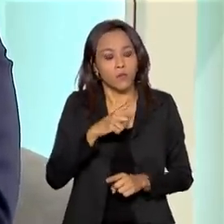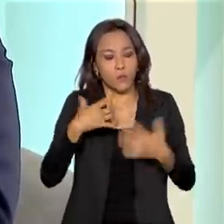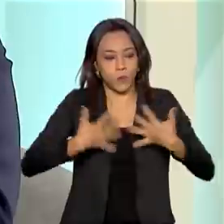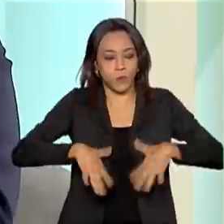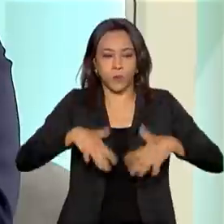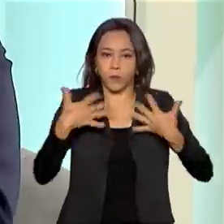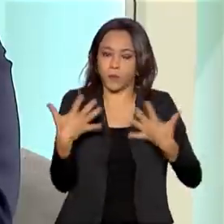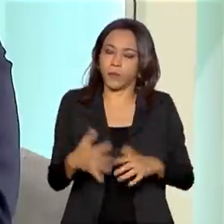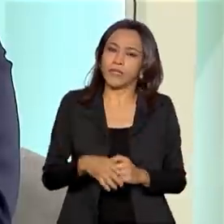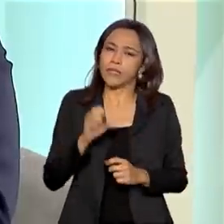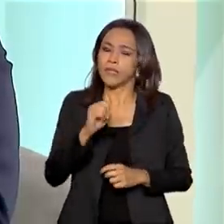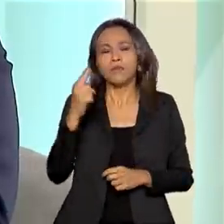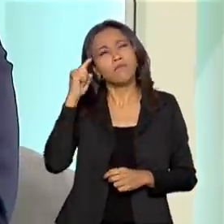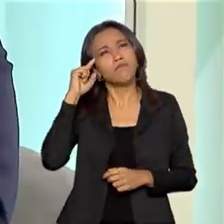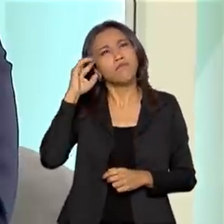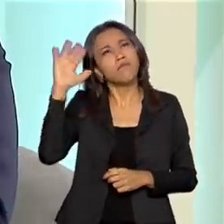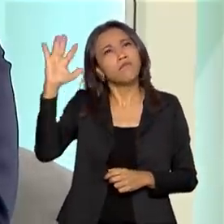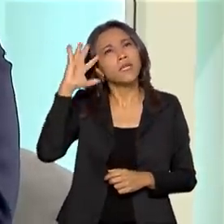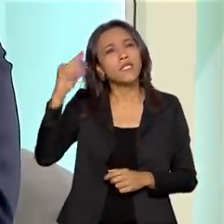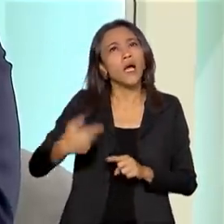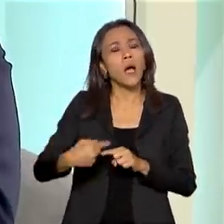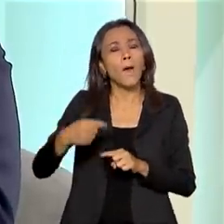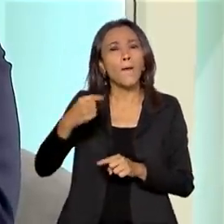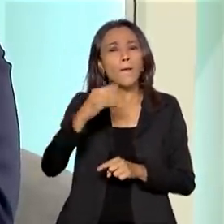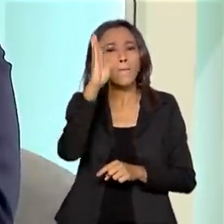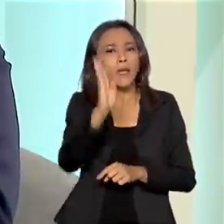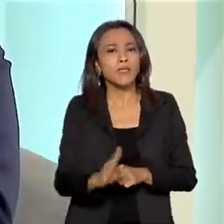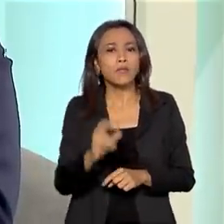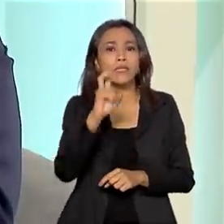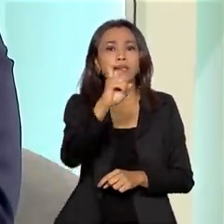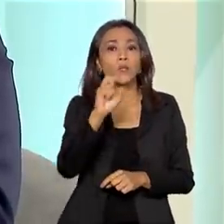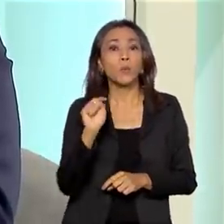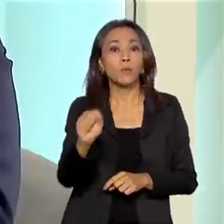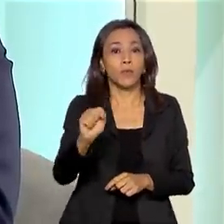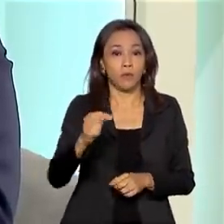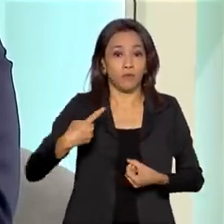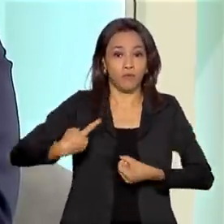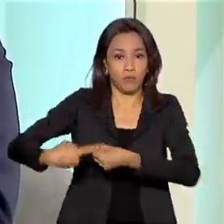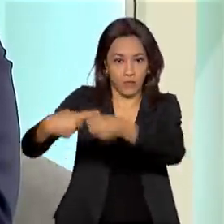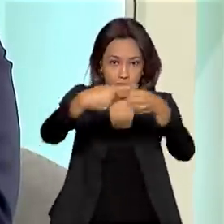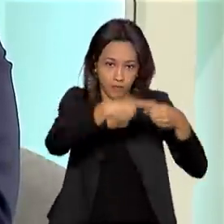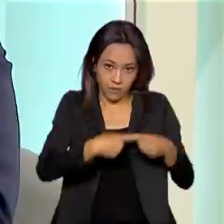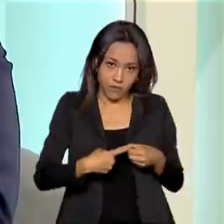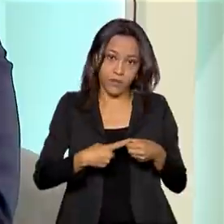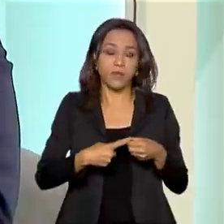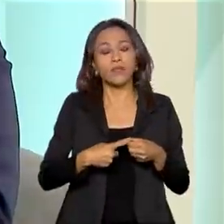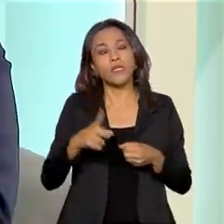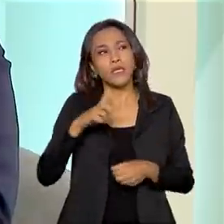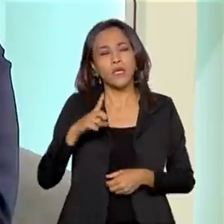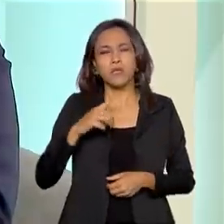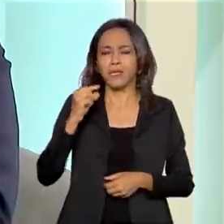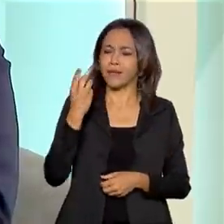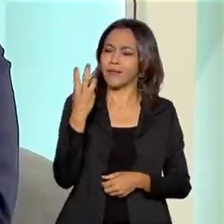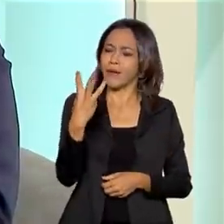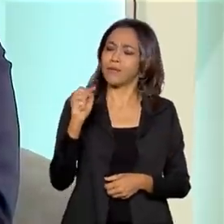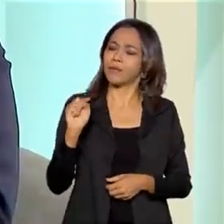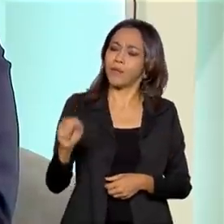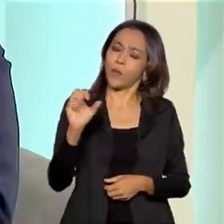Se nós imaginarmos que o Brasil tem 5 mil municípios, quando nós chegamos num universo de 3